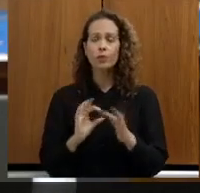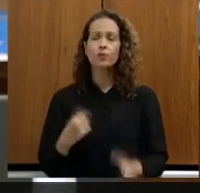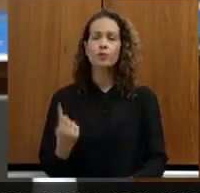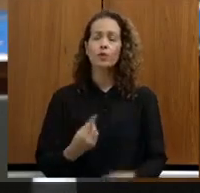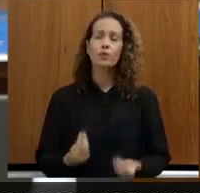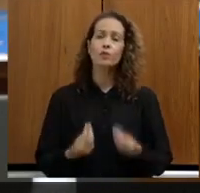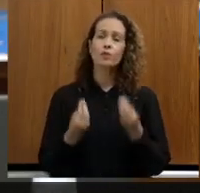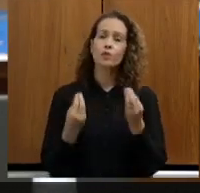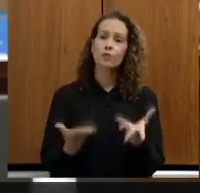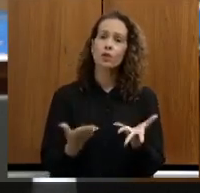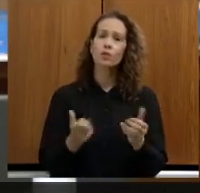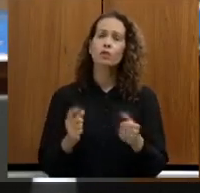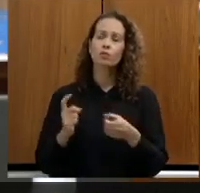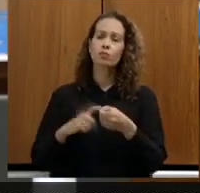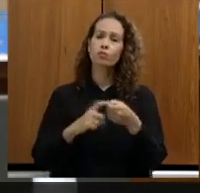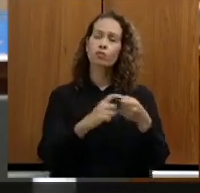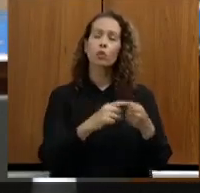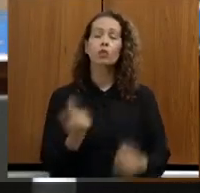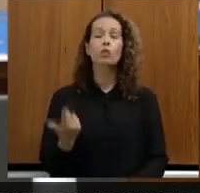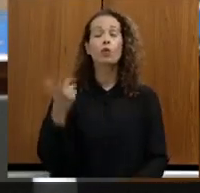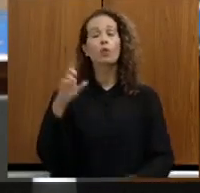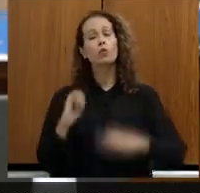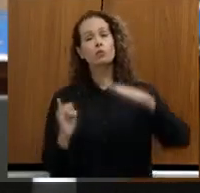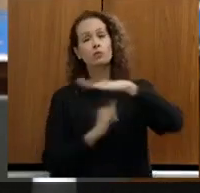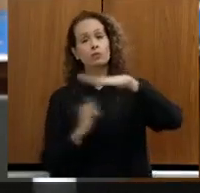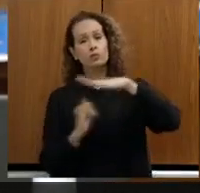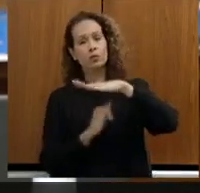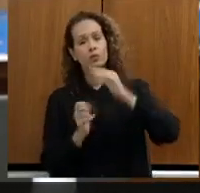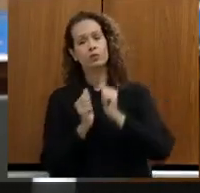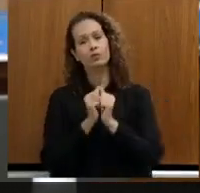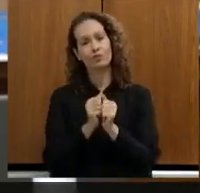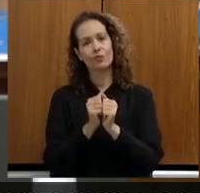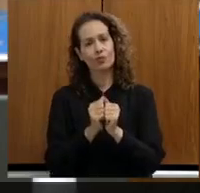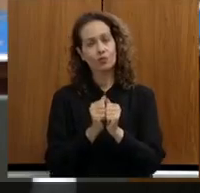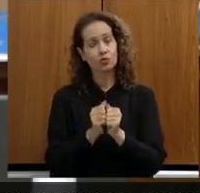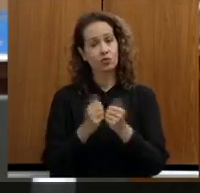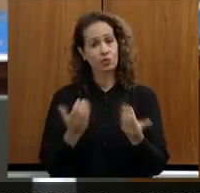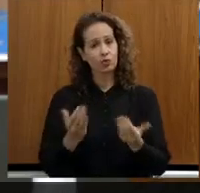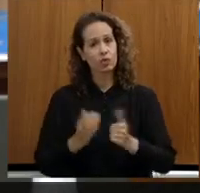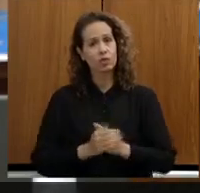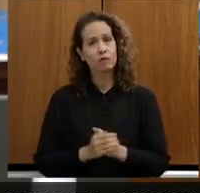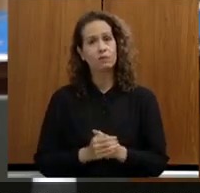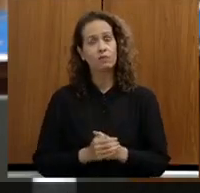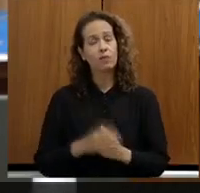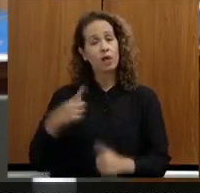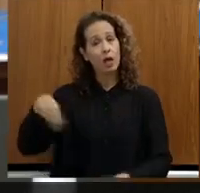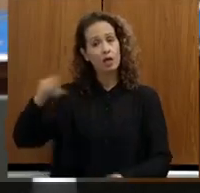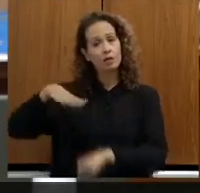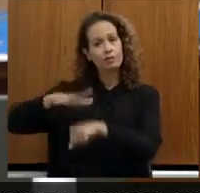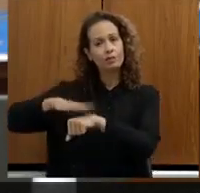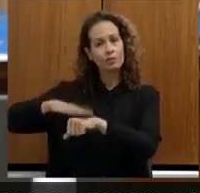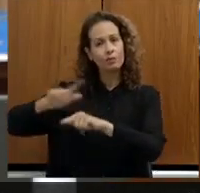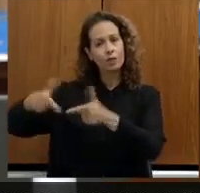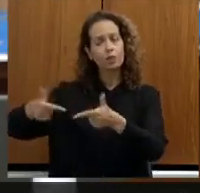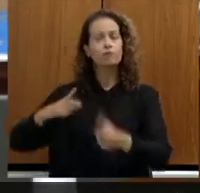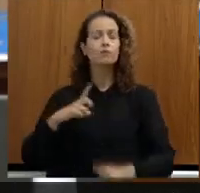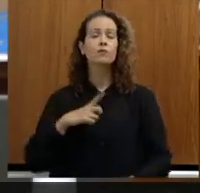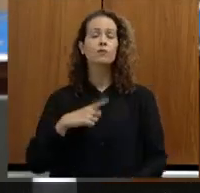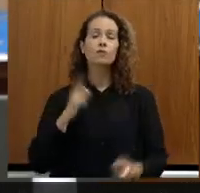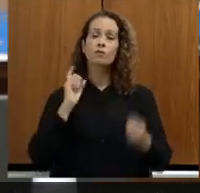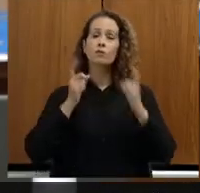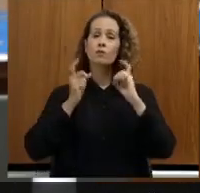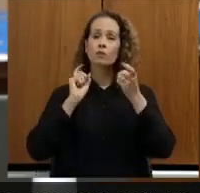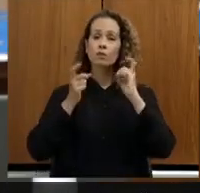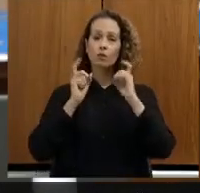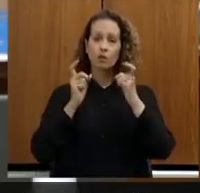diversas parcerias com outras instituições, muitas vezes mediadas por eles mesmos. Nós tivemos uma reunião